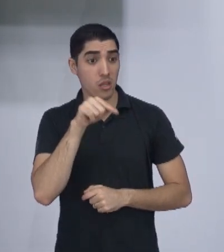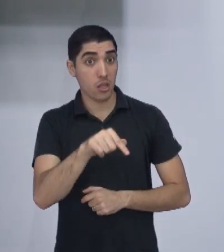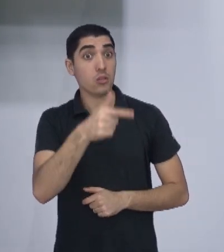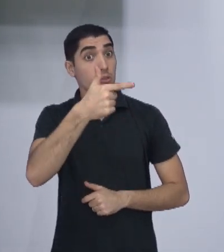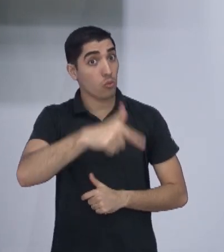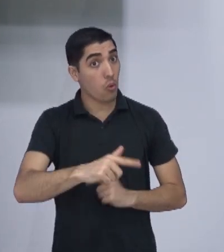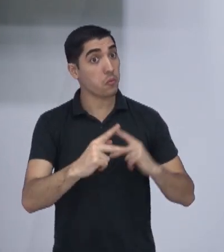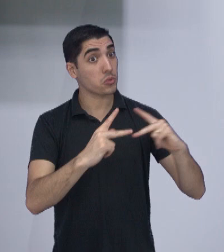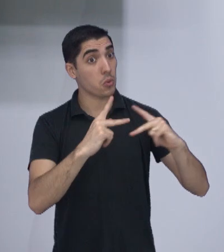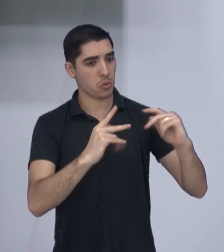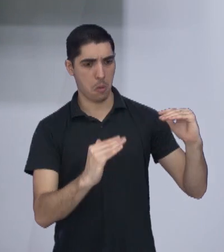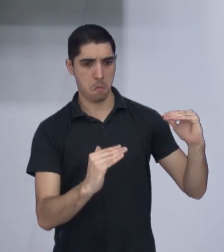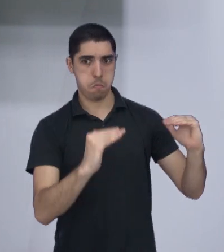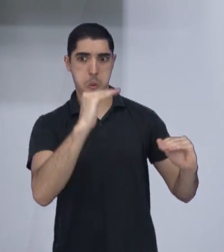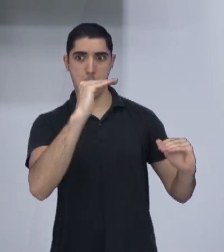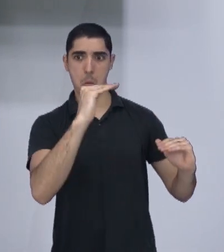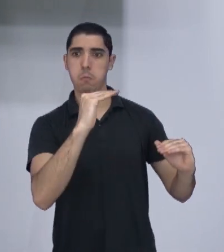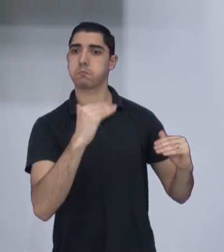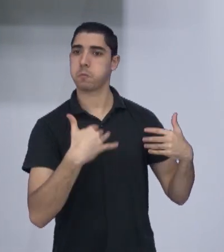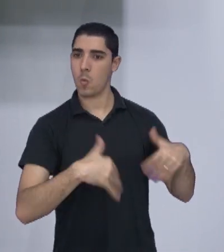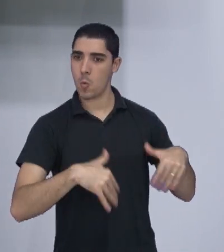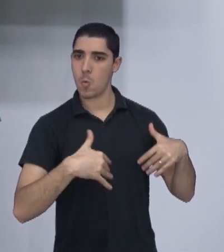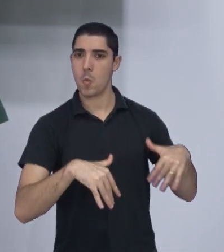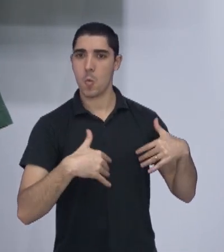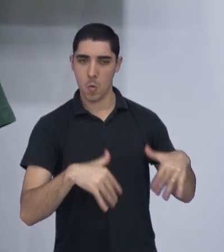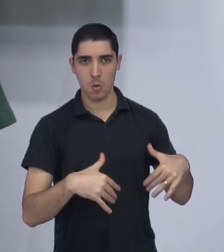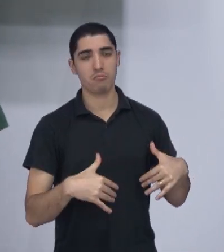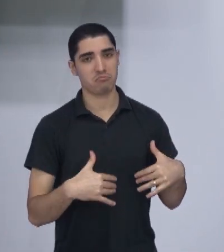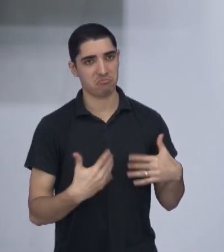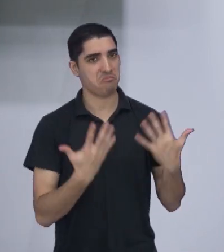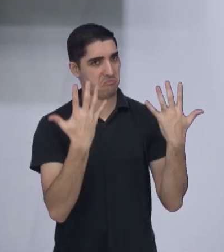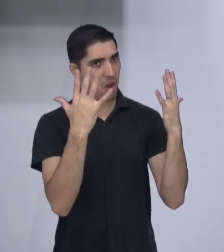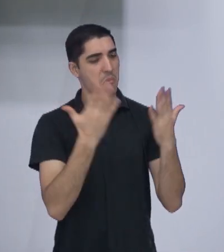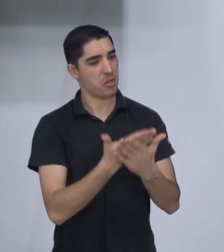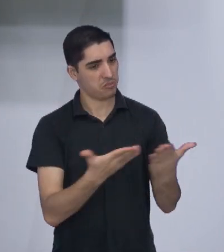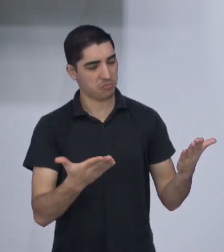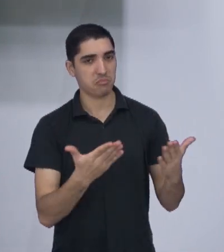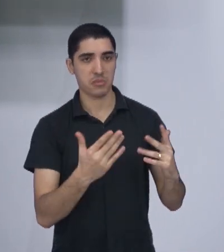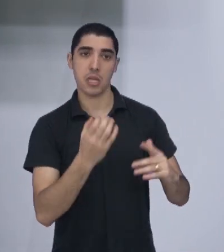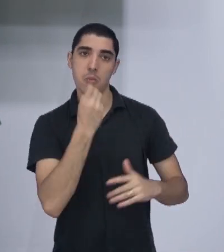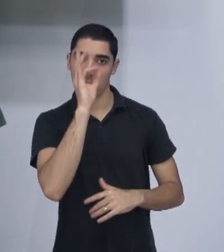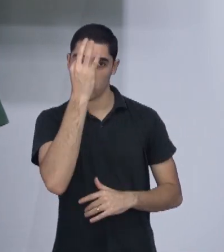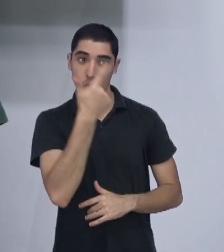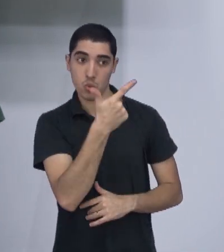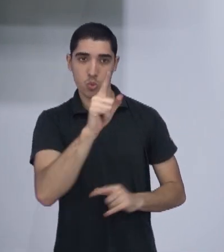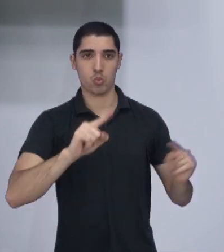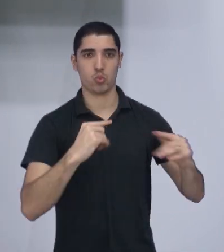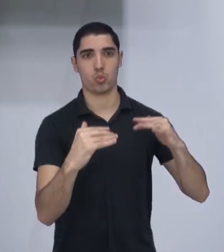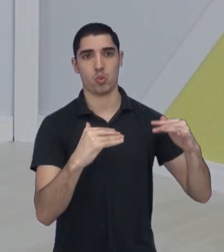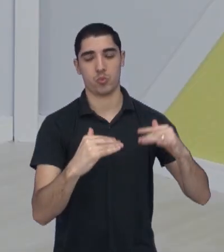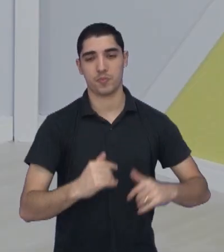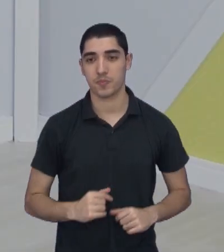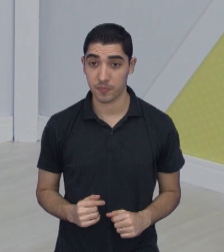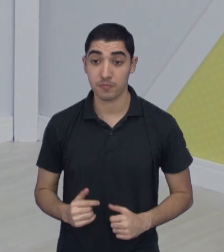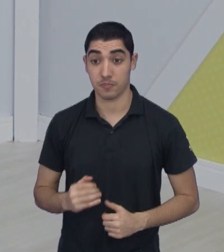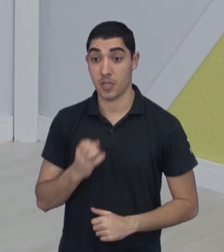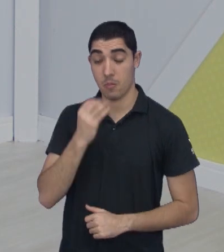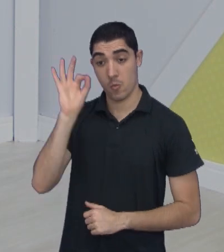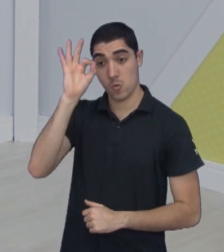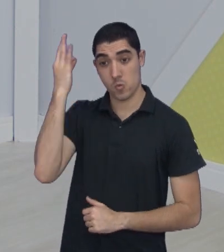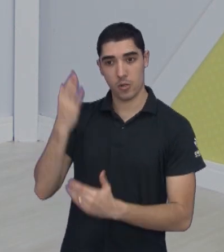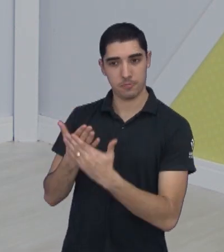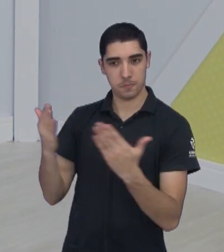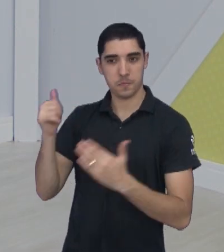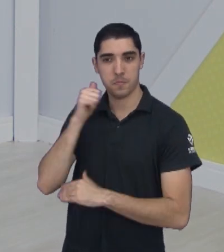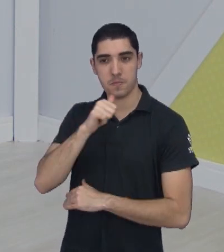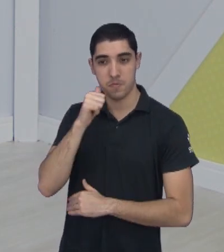alto e de diferença grande contra a adversária. Então parabéns para as meninas e boa sorte na próxima partida contra a Franca. Verdade, boa sorte para as